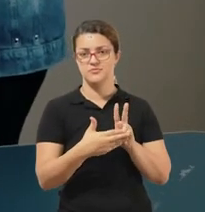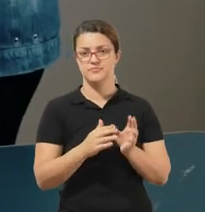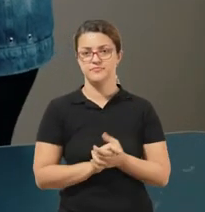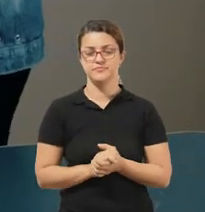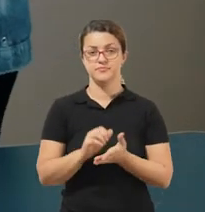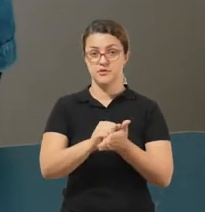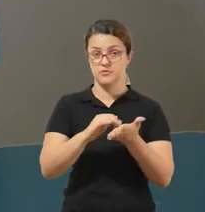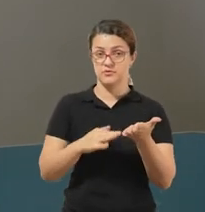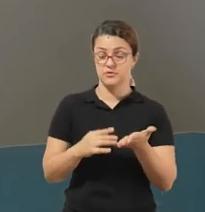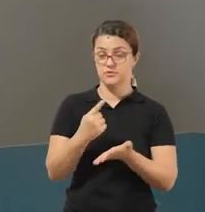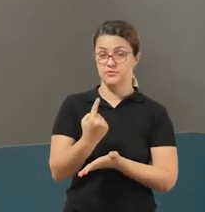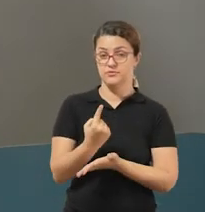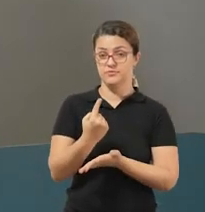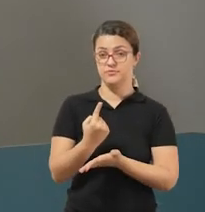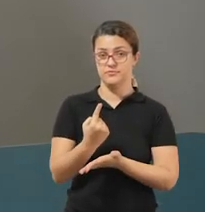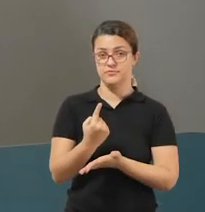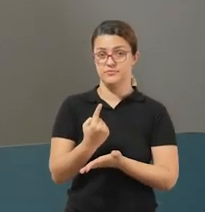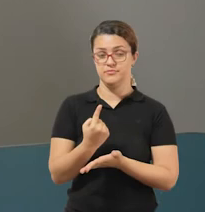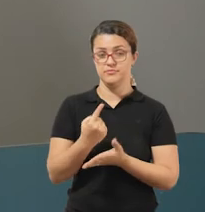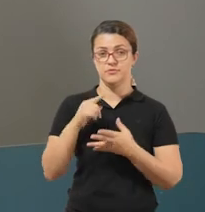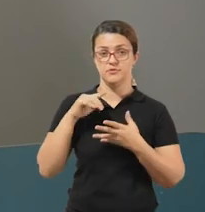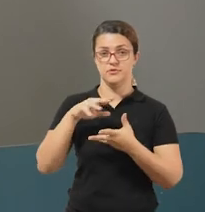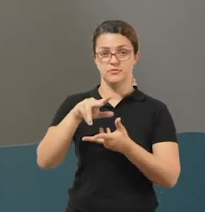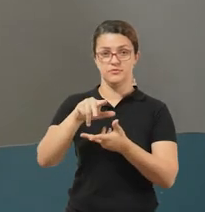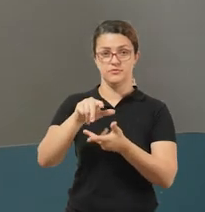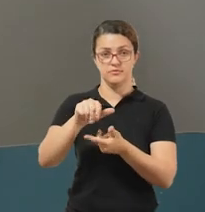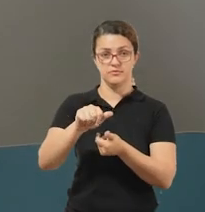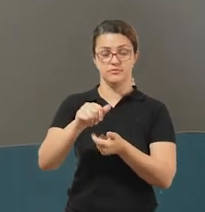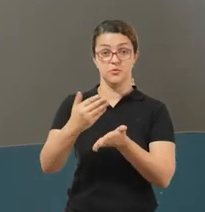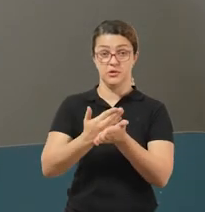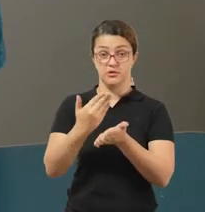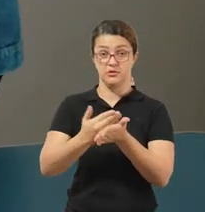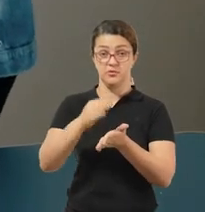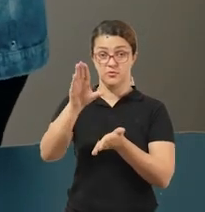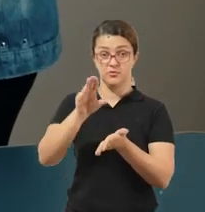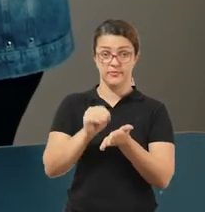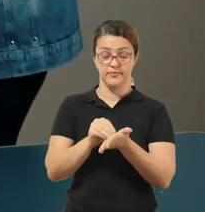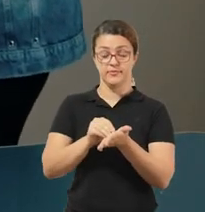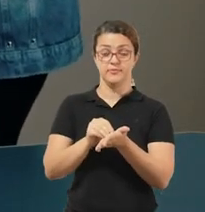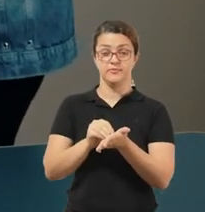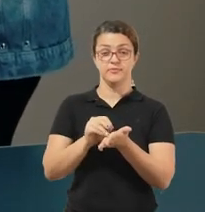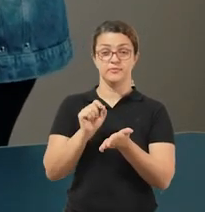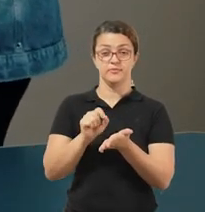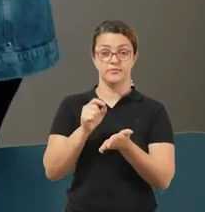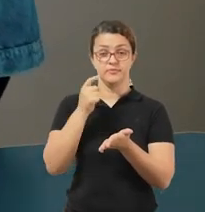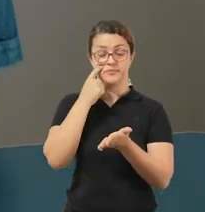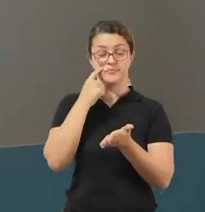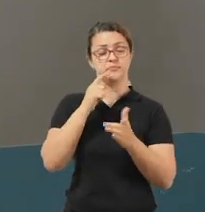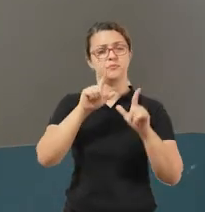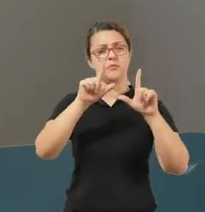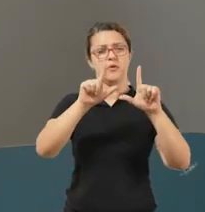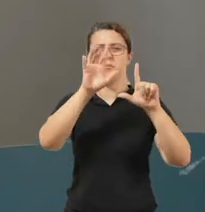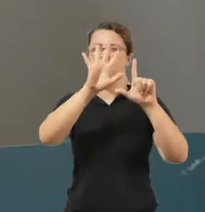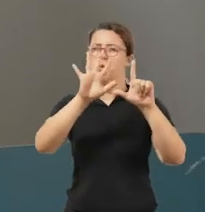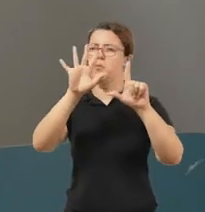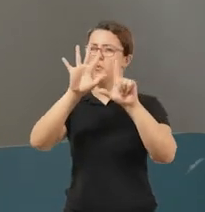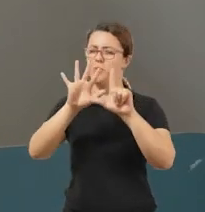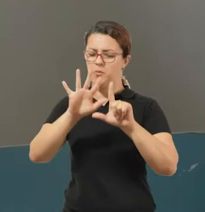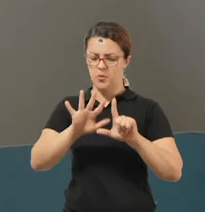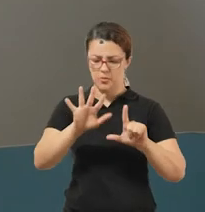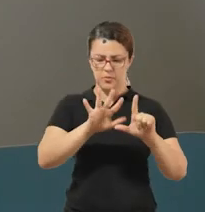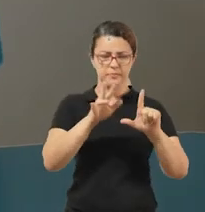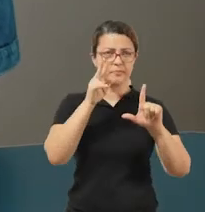Atividade 1 dessa parte de geografia, que você vai fazer no seu caderno. Você vai olhar essa imagem